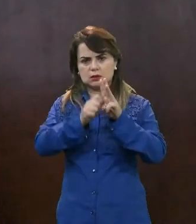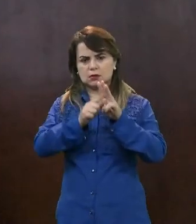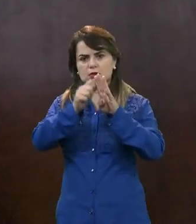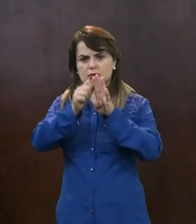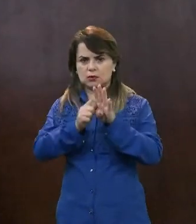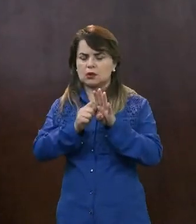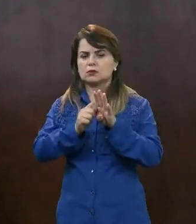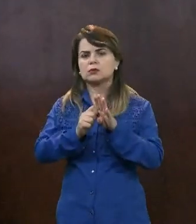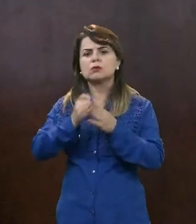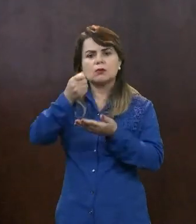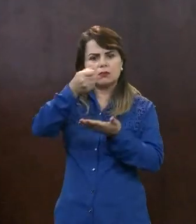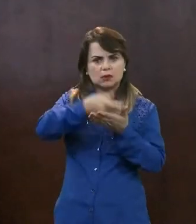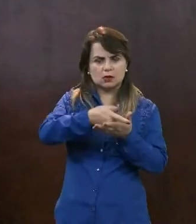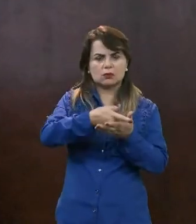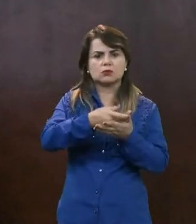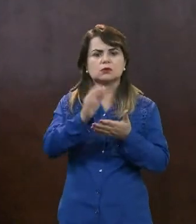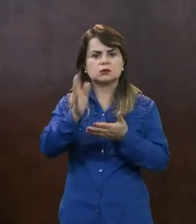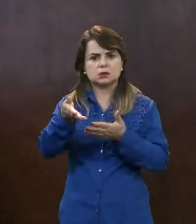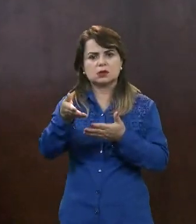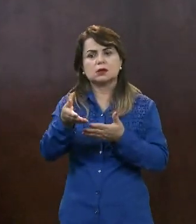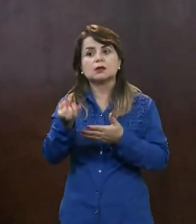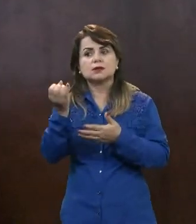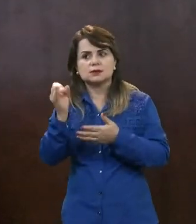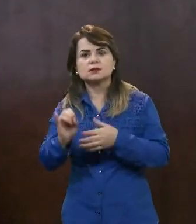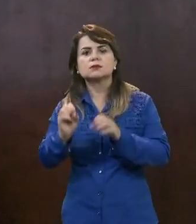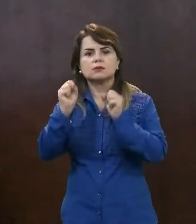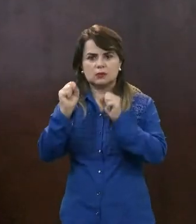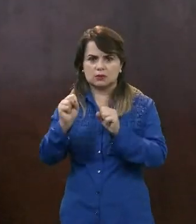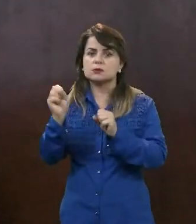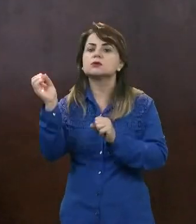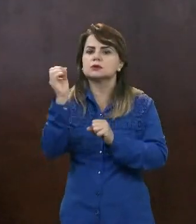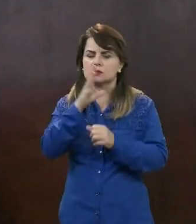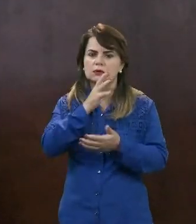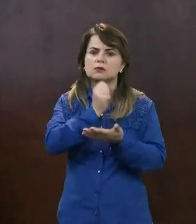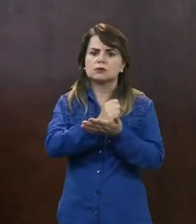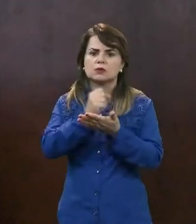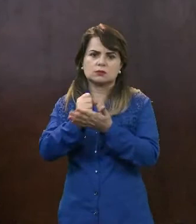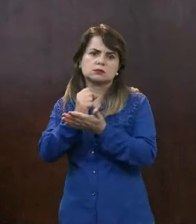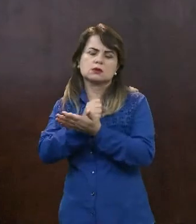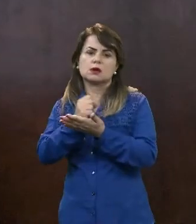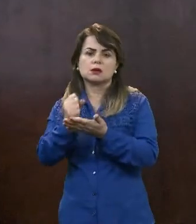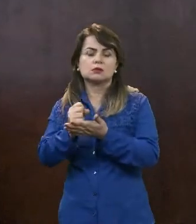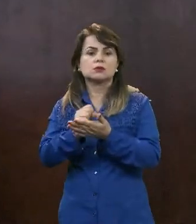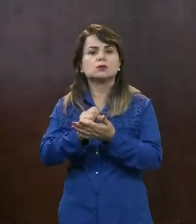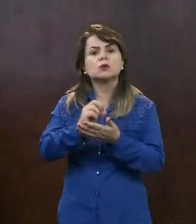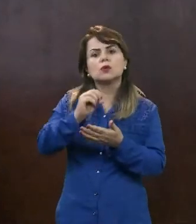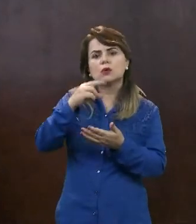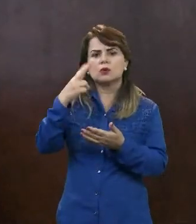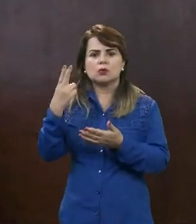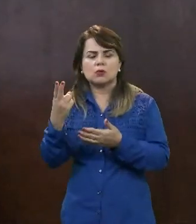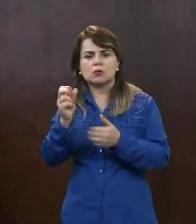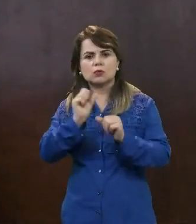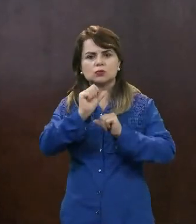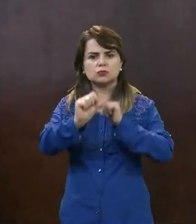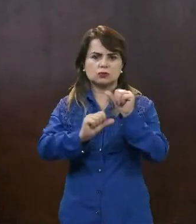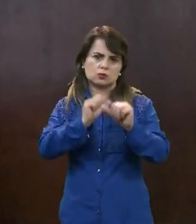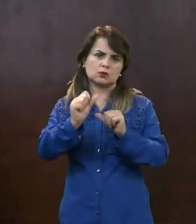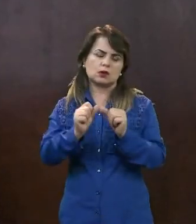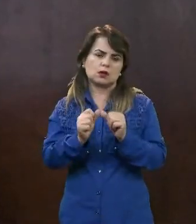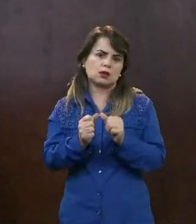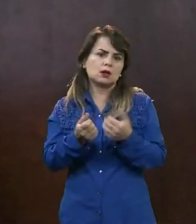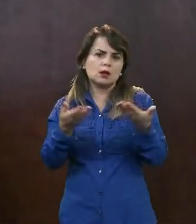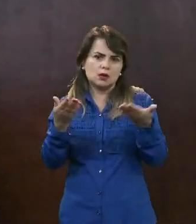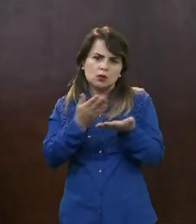se pode refazer o contrato ou jogar essas parcelas de alguma forma para o final,